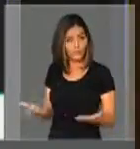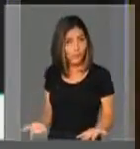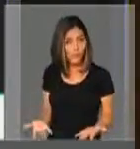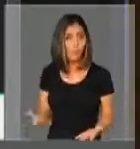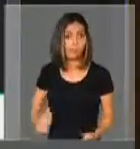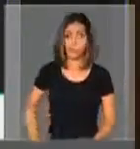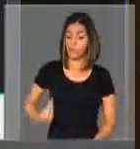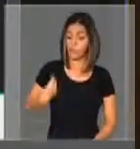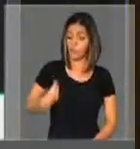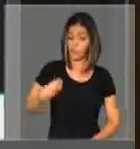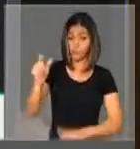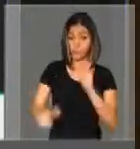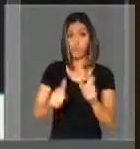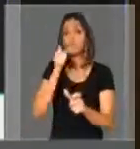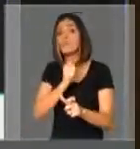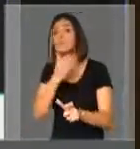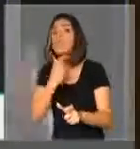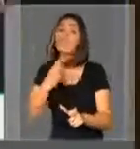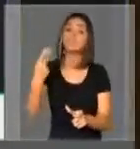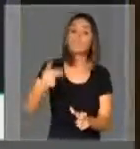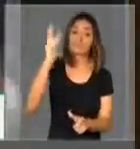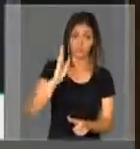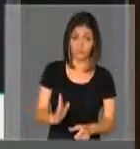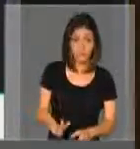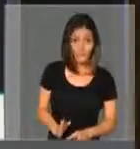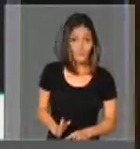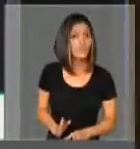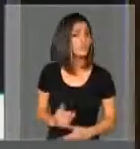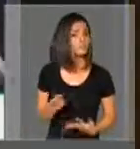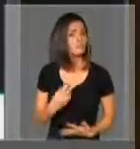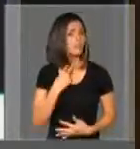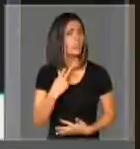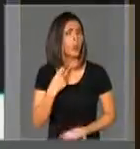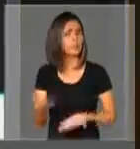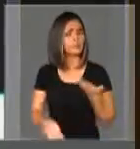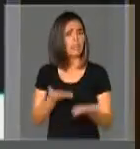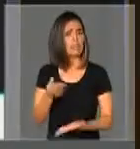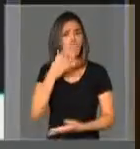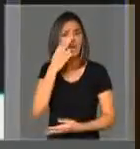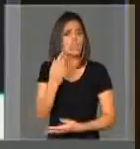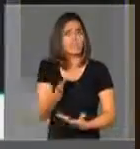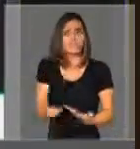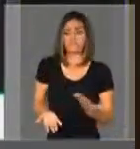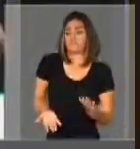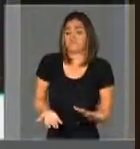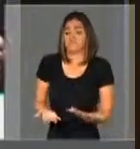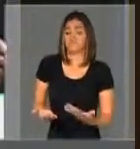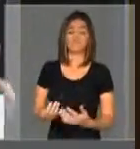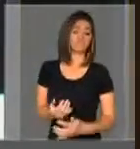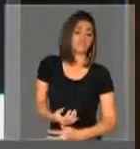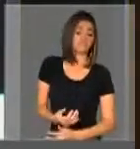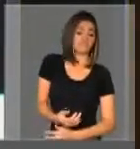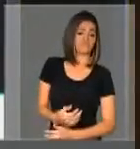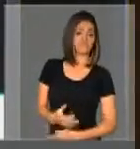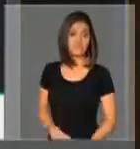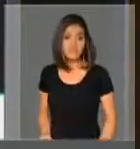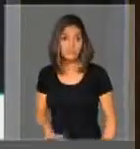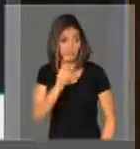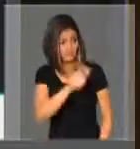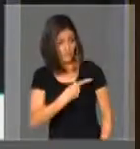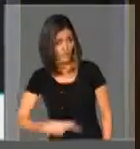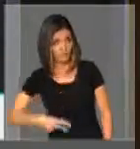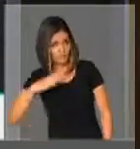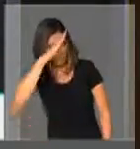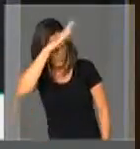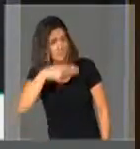vida das brasileiras e dos brasileiros não pode ser tratada com esse desdém. Que tristeza ver o presidente da